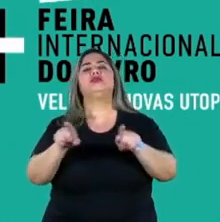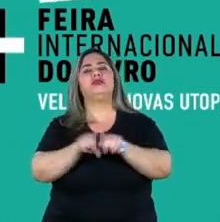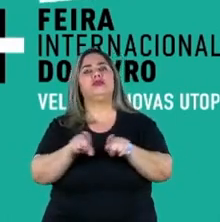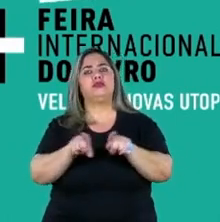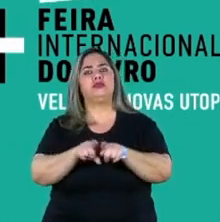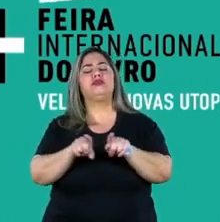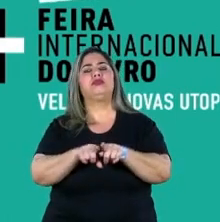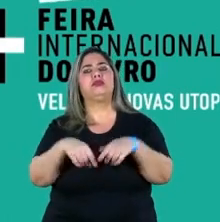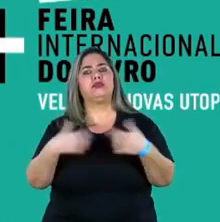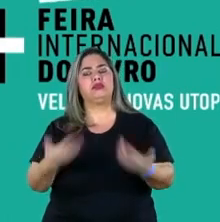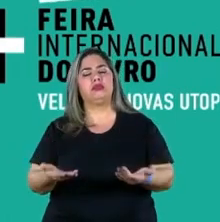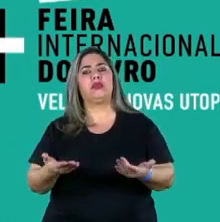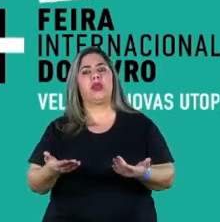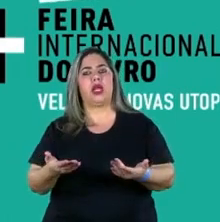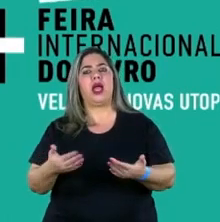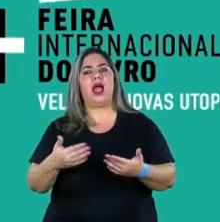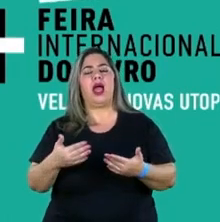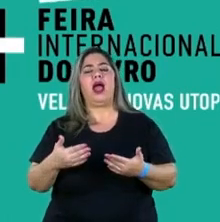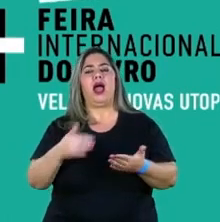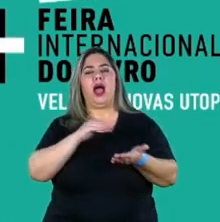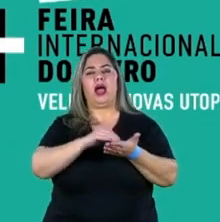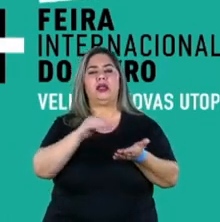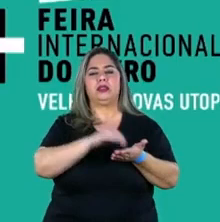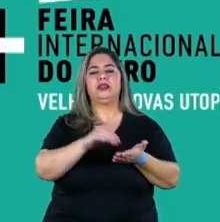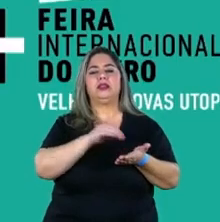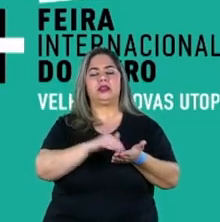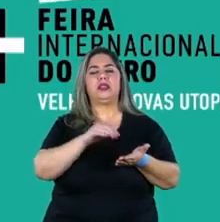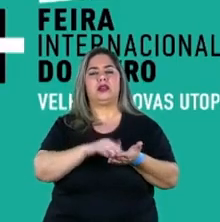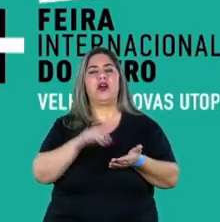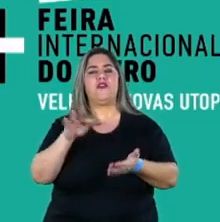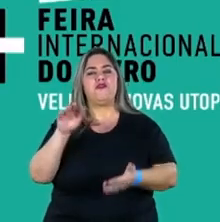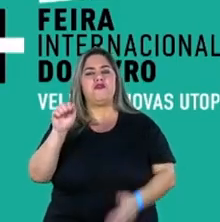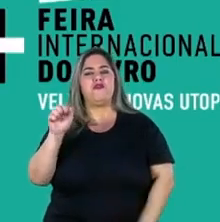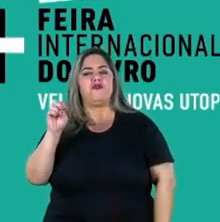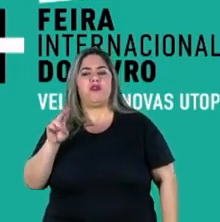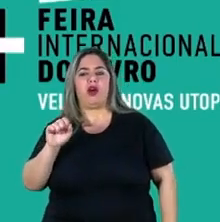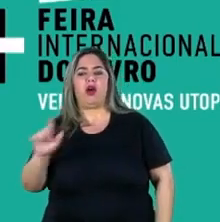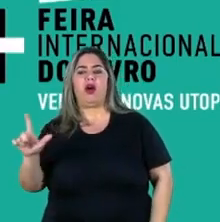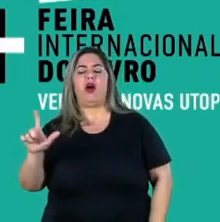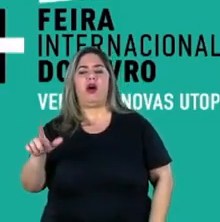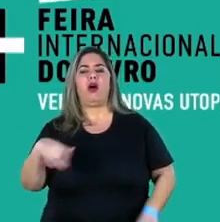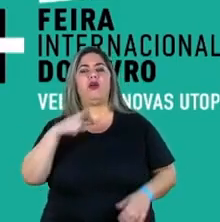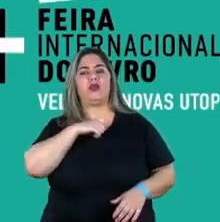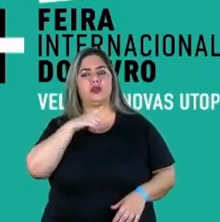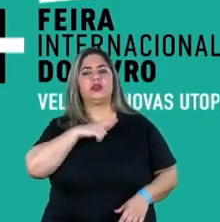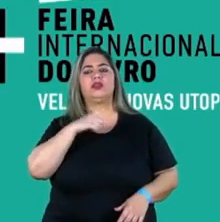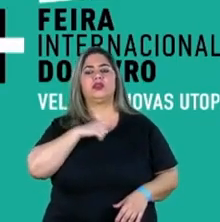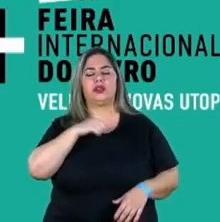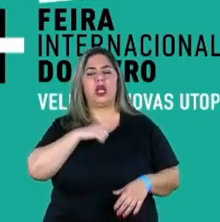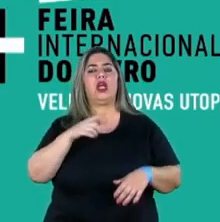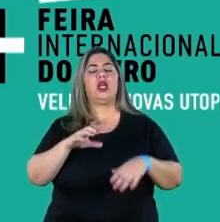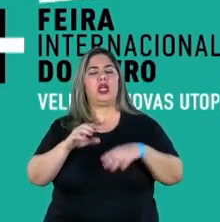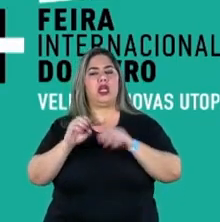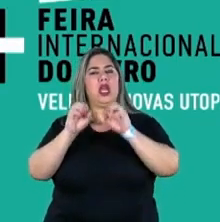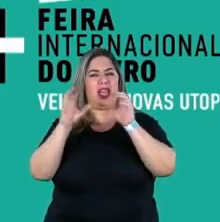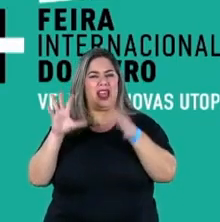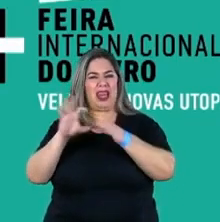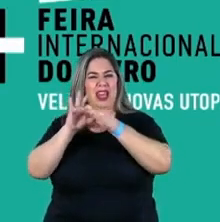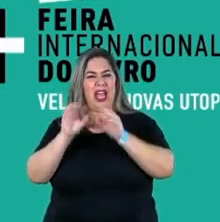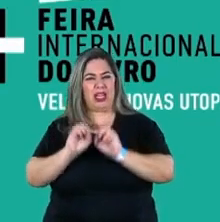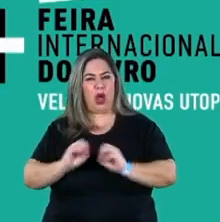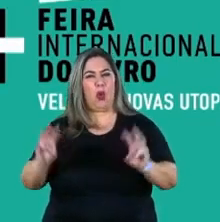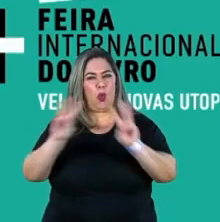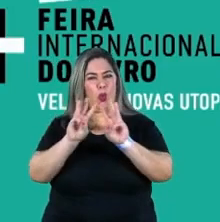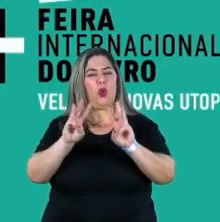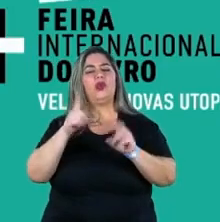virou secretário-geral lá da FAO, da Organização Internacional Ligada à ONU de